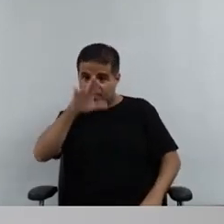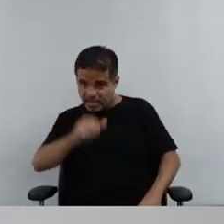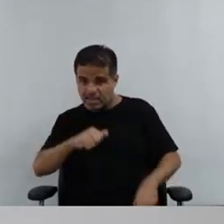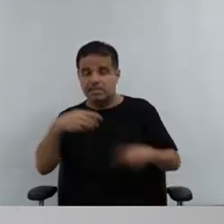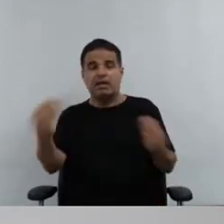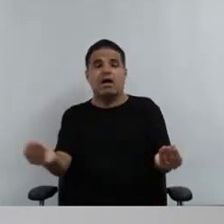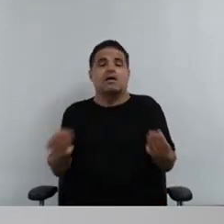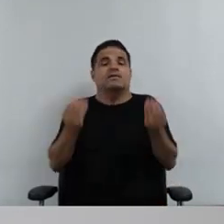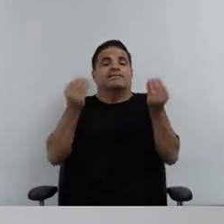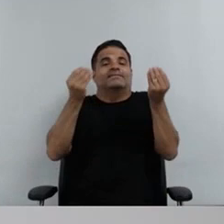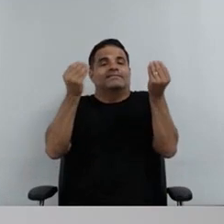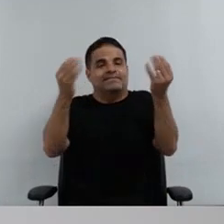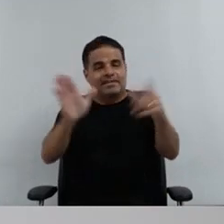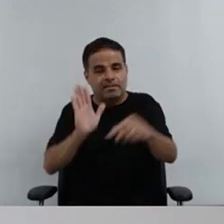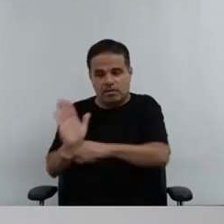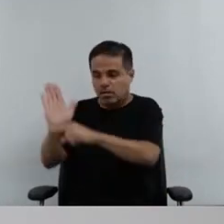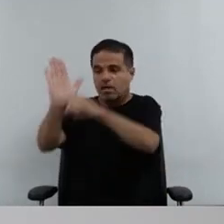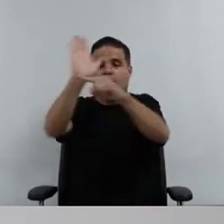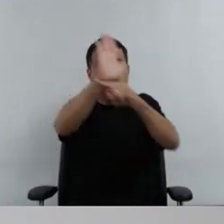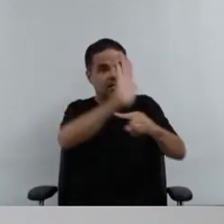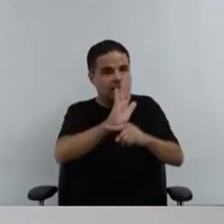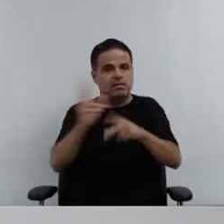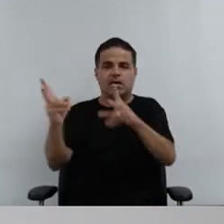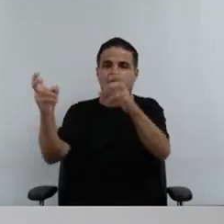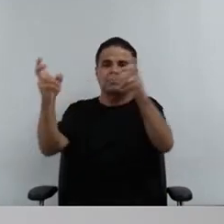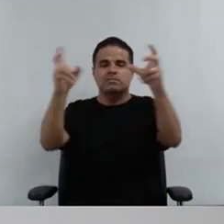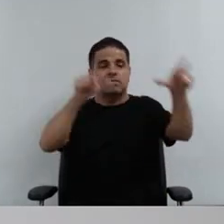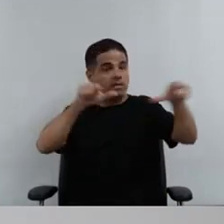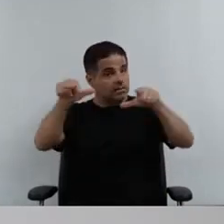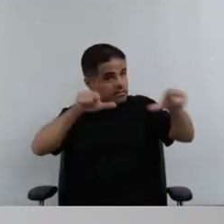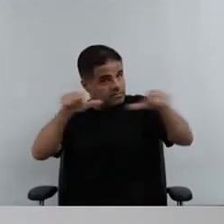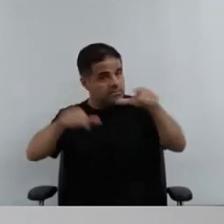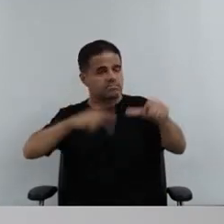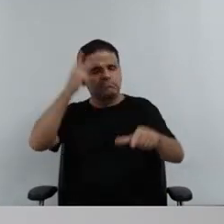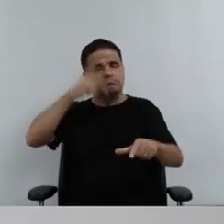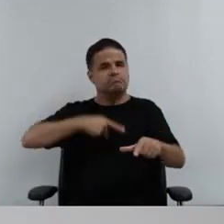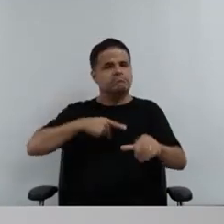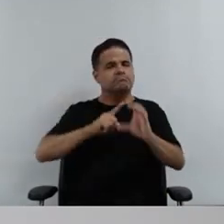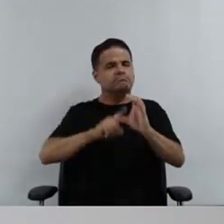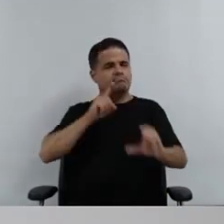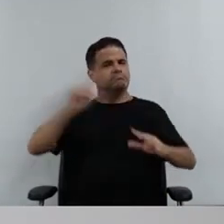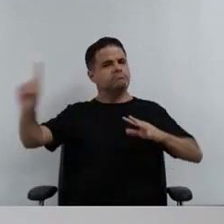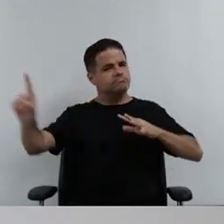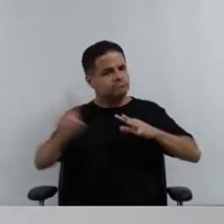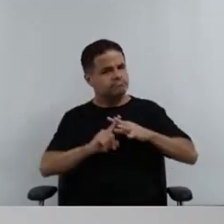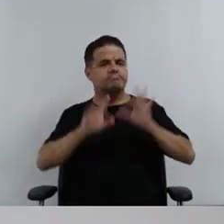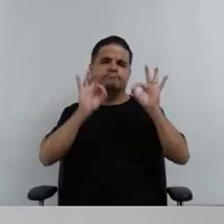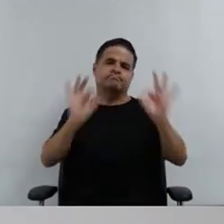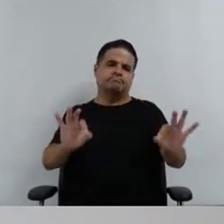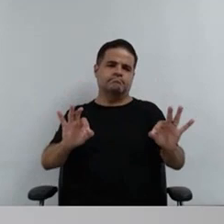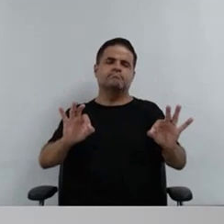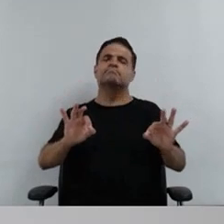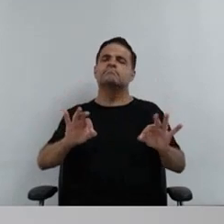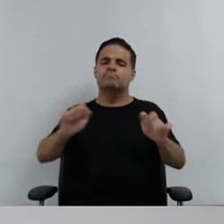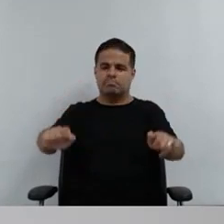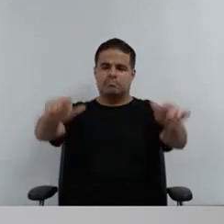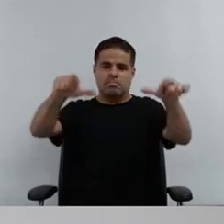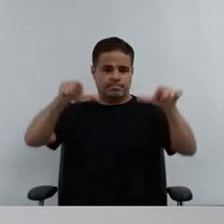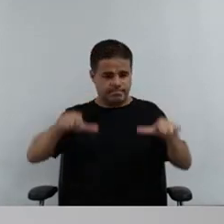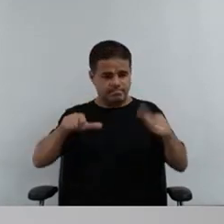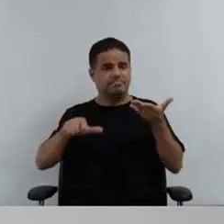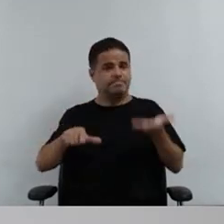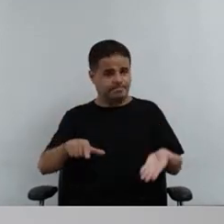para além da questão assistencialista, né, uma perspectiva de trabalhar autonomia, cidadania, sem sombra de dúvidas, esse diploma aqui,